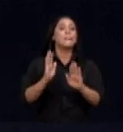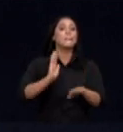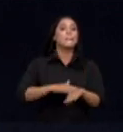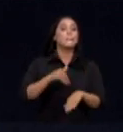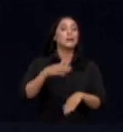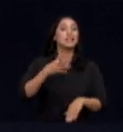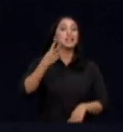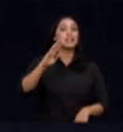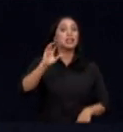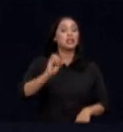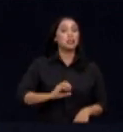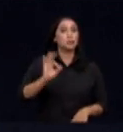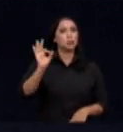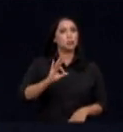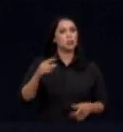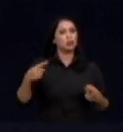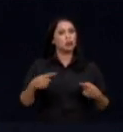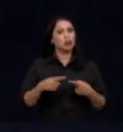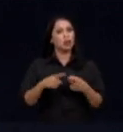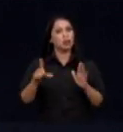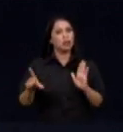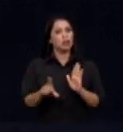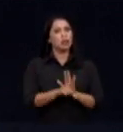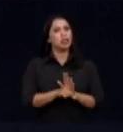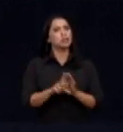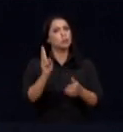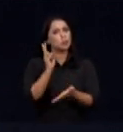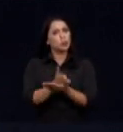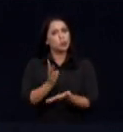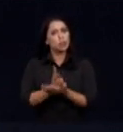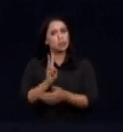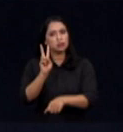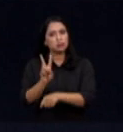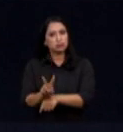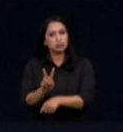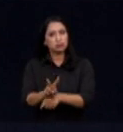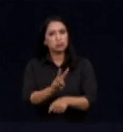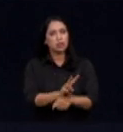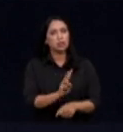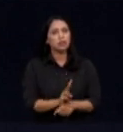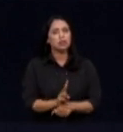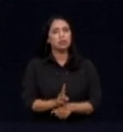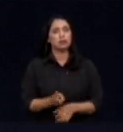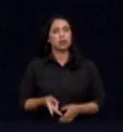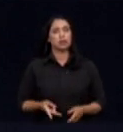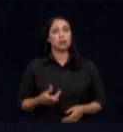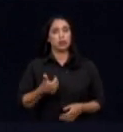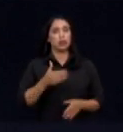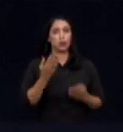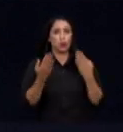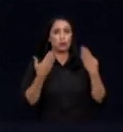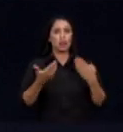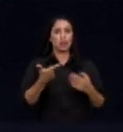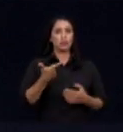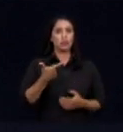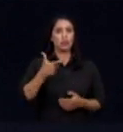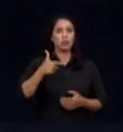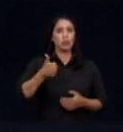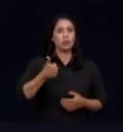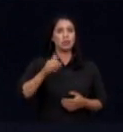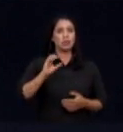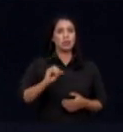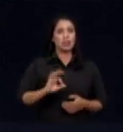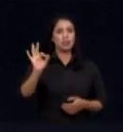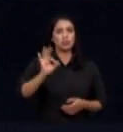% no quesito legal de proteção do seu território, comparado com a média de 10,5% dos outros nove